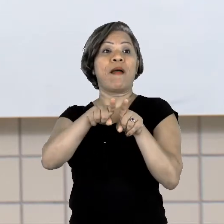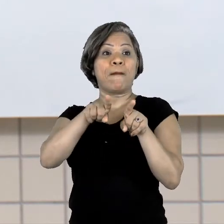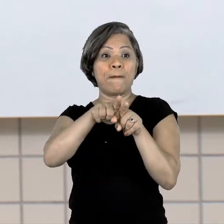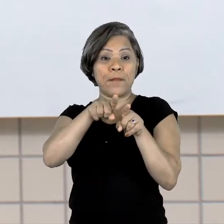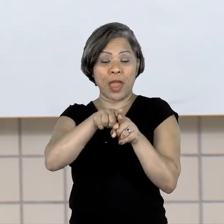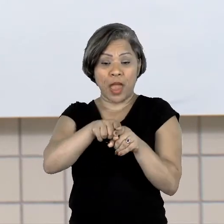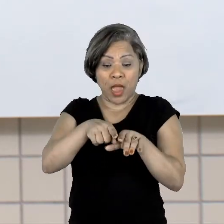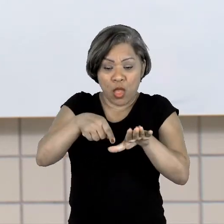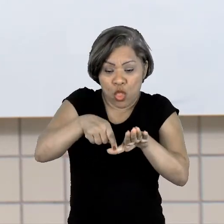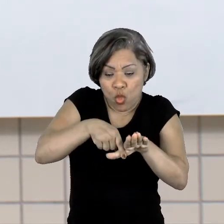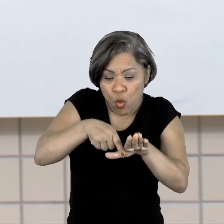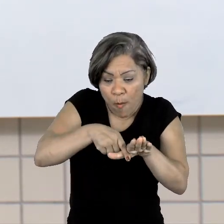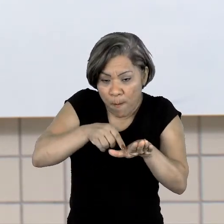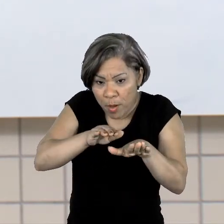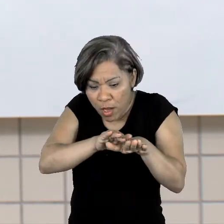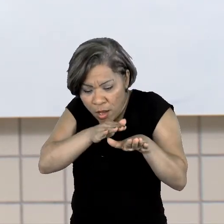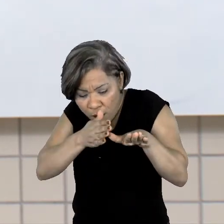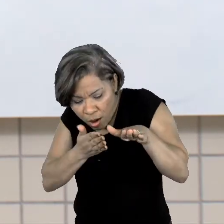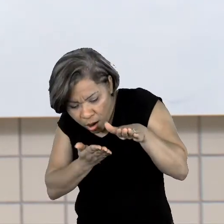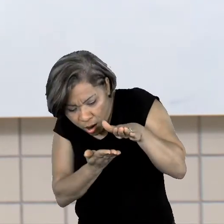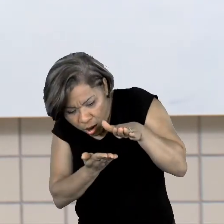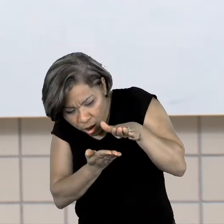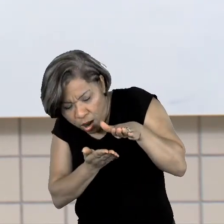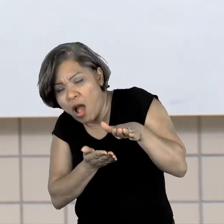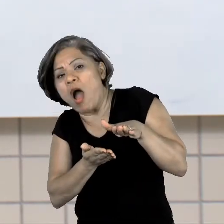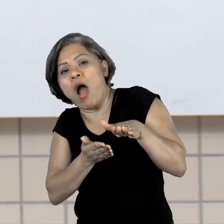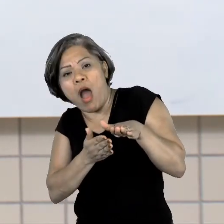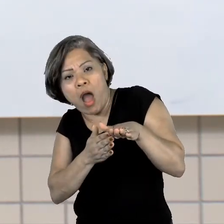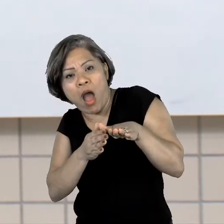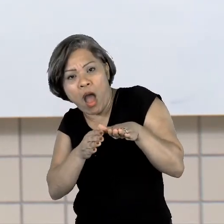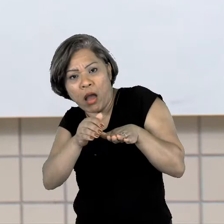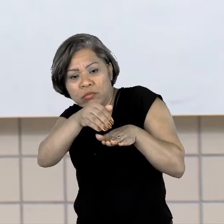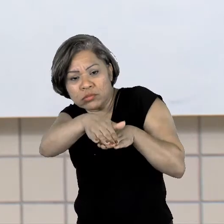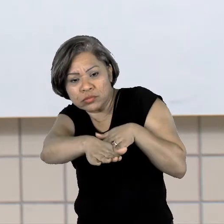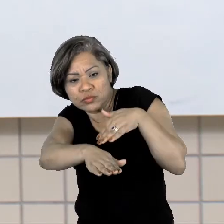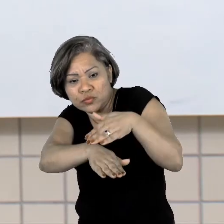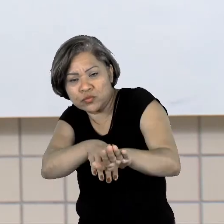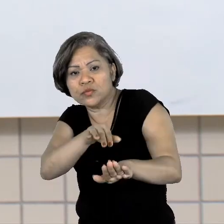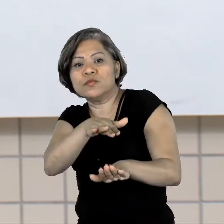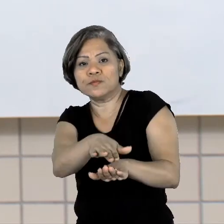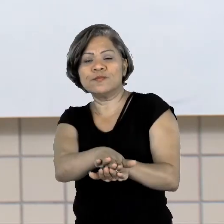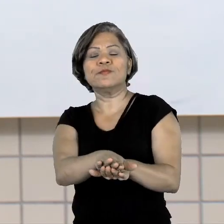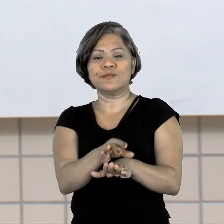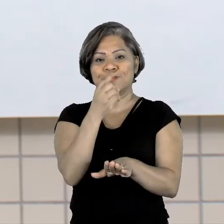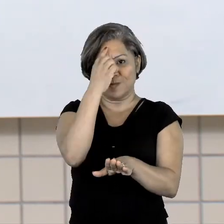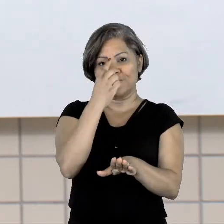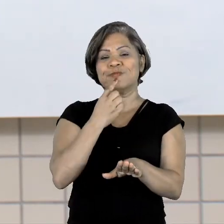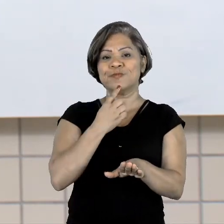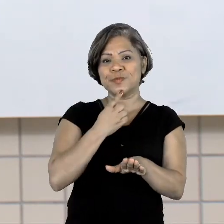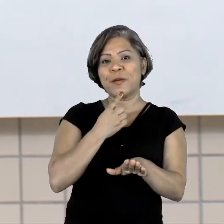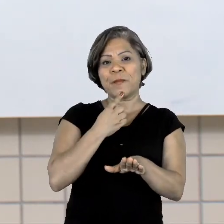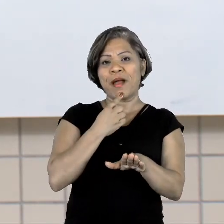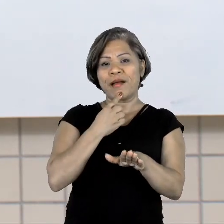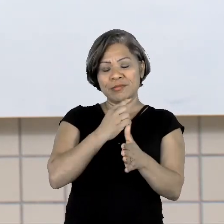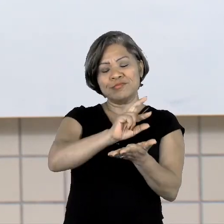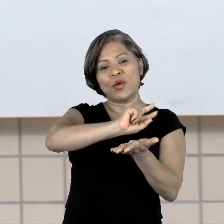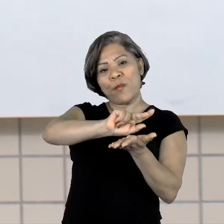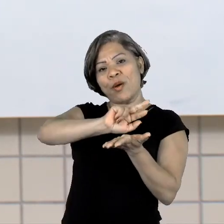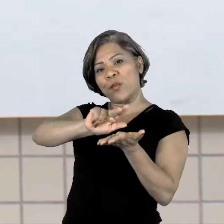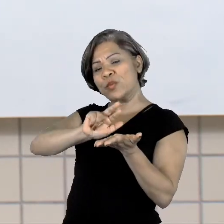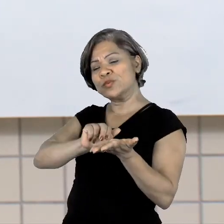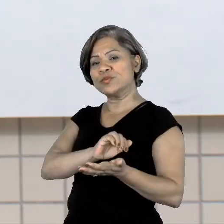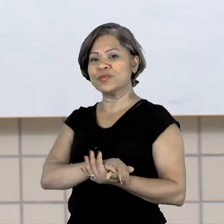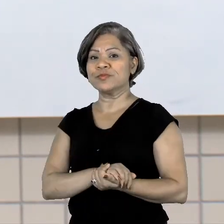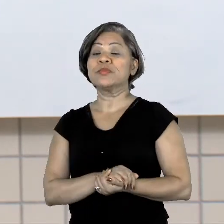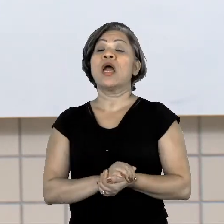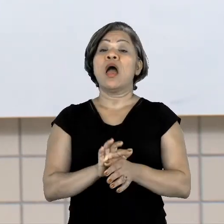chamamos dos passos, né? A representação do passo marcado na imagem. Então, são recursos gráficos. E aí a